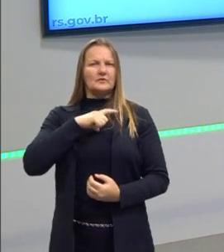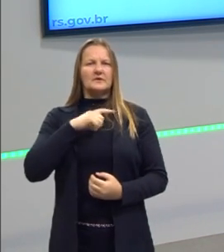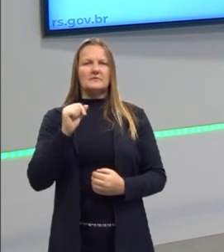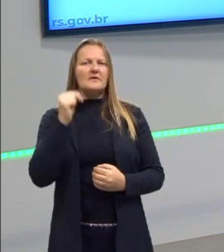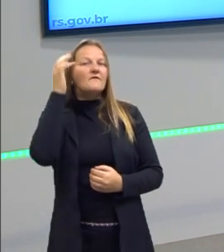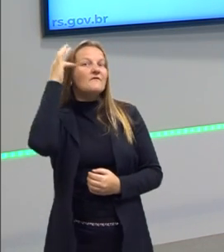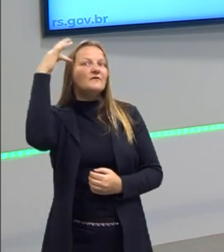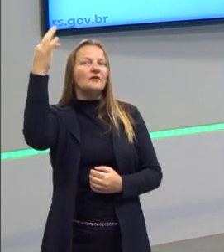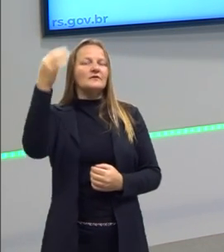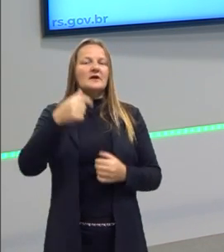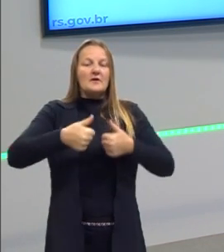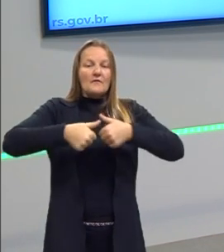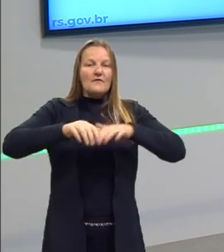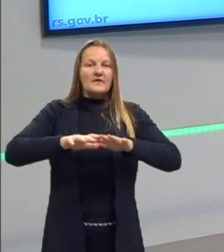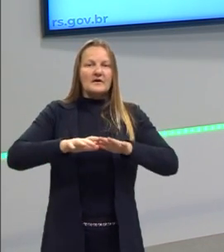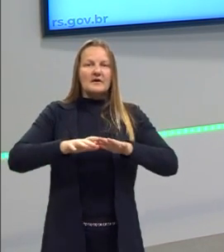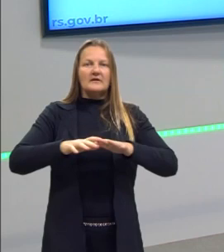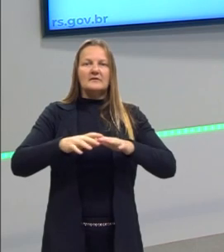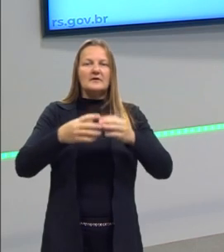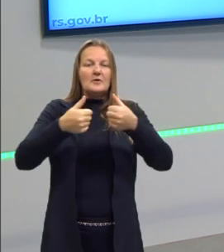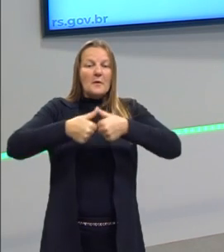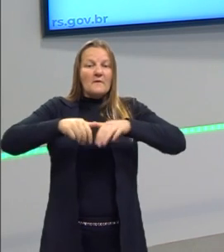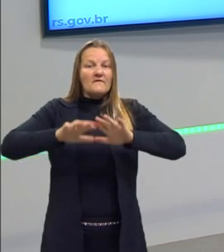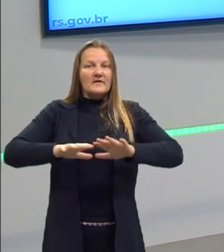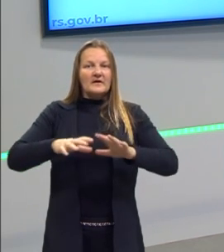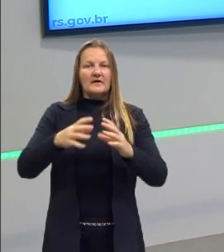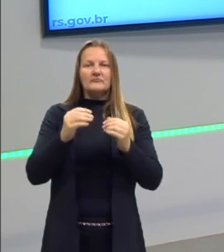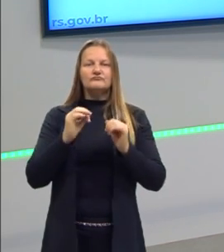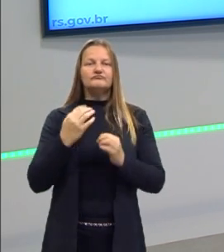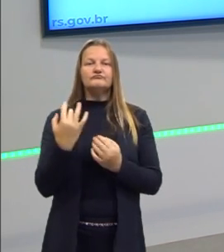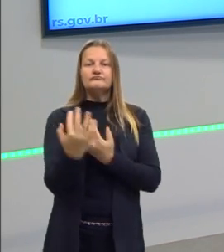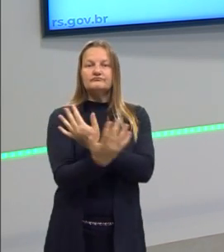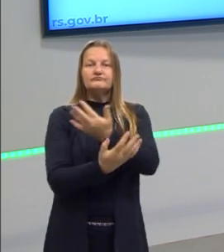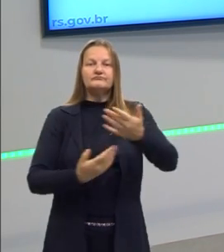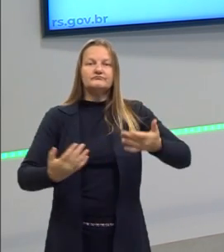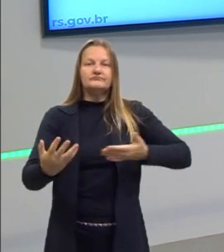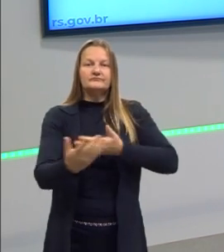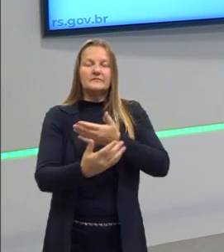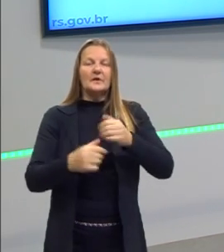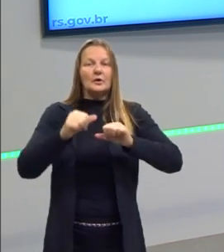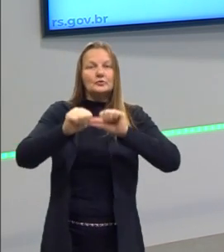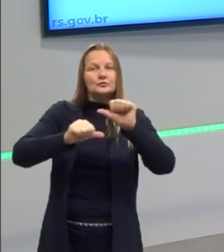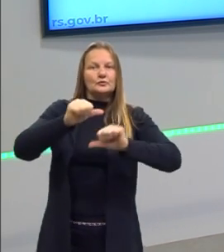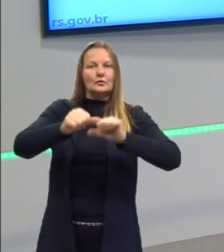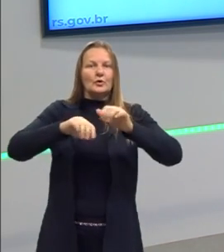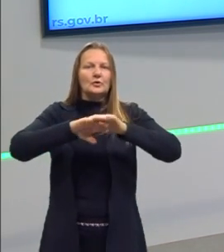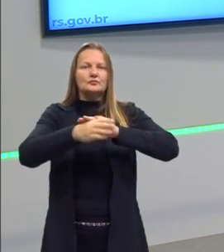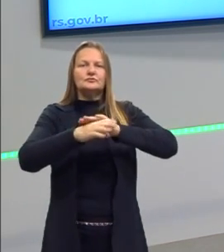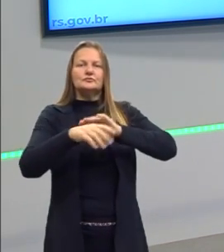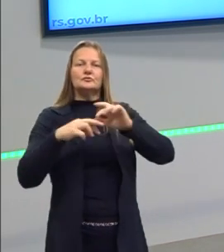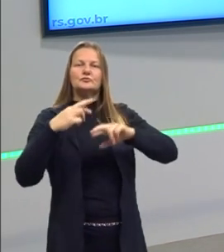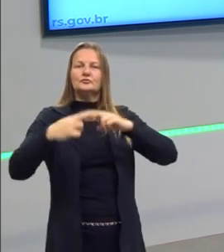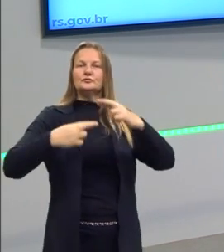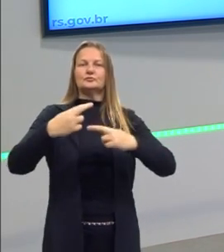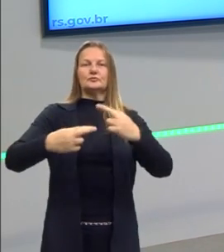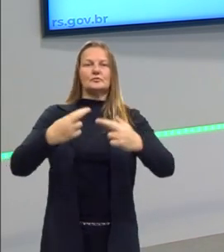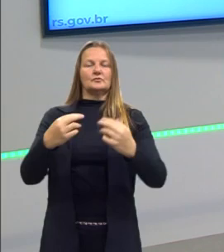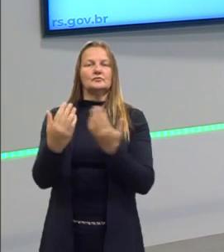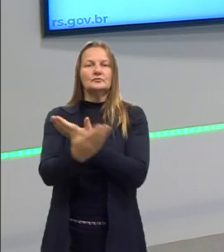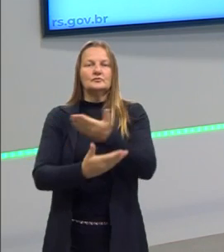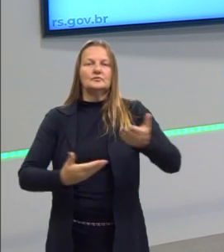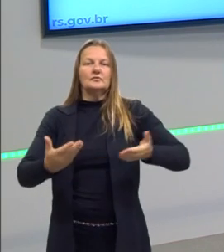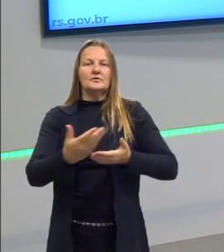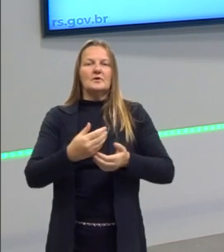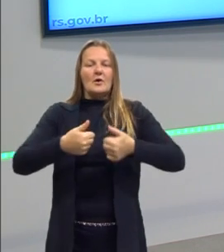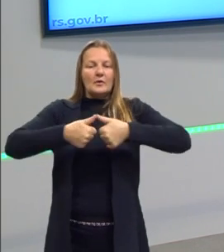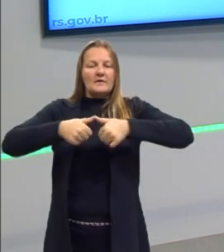filósofos, é aquilo que fica. É aquilo que permanece. Apesar das mudanças, apesar do contingente, a essência é